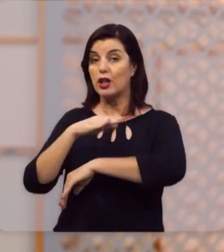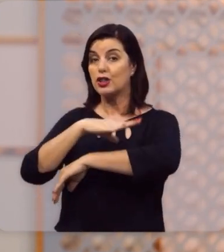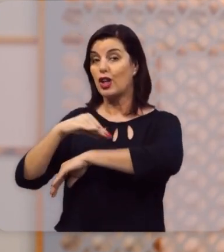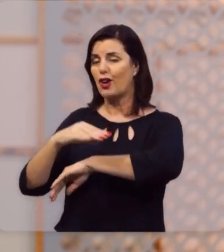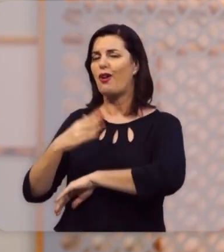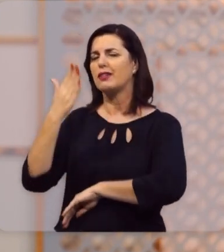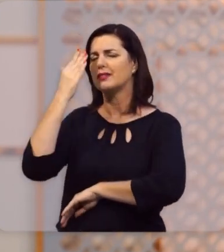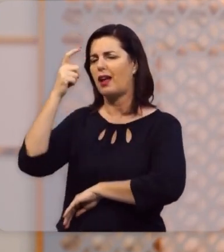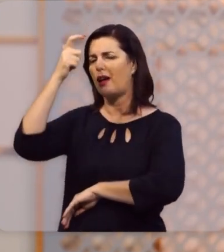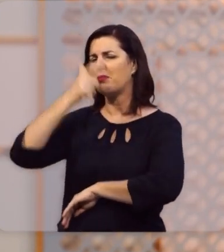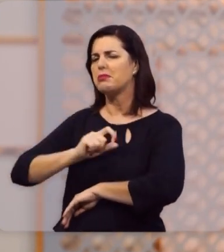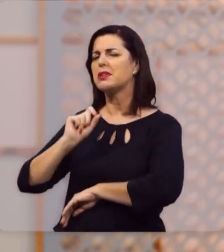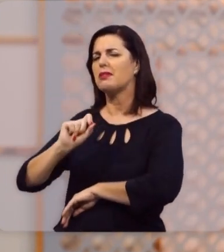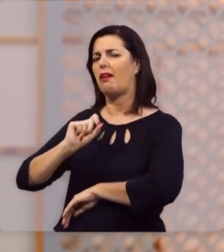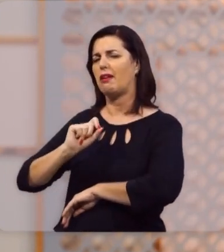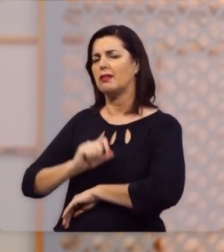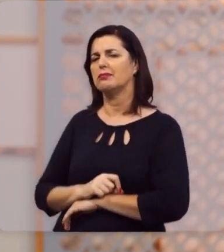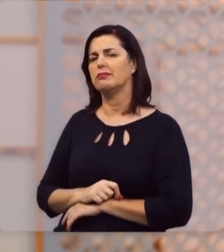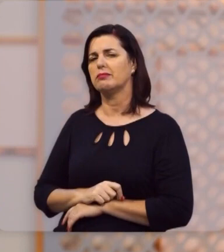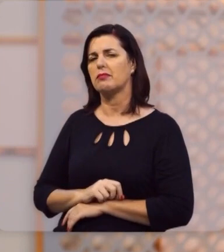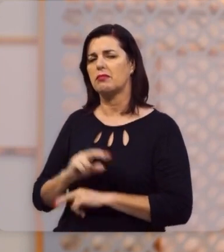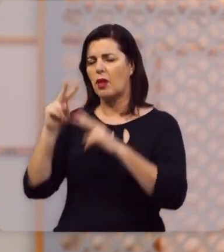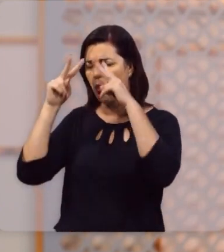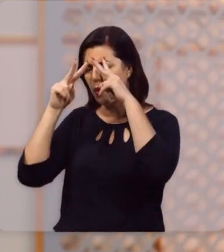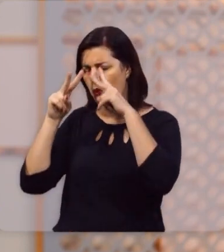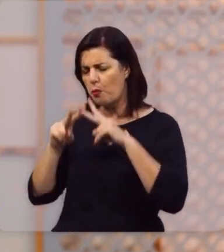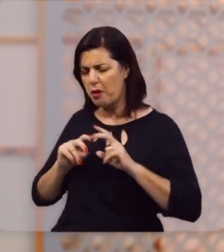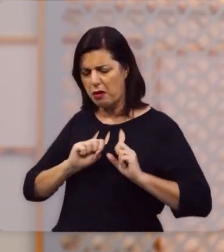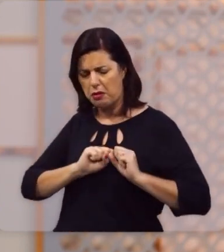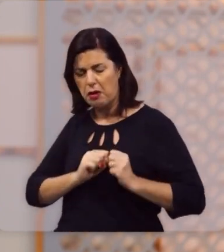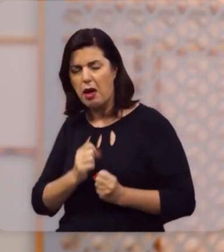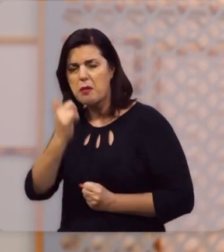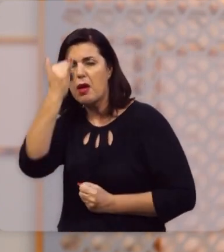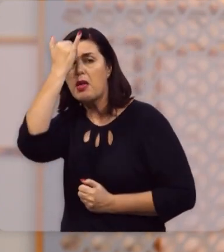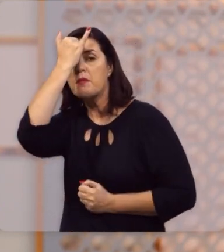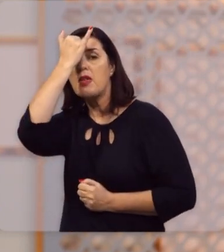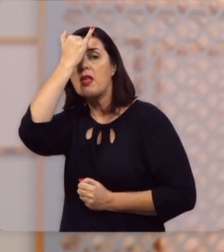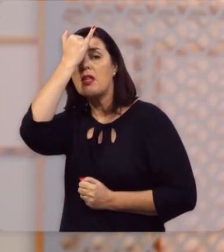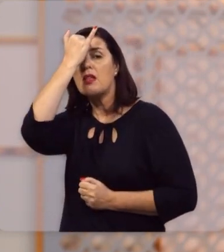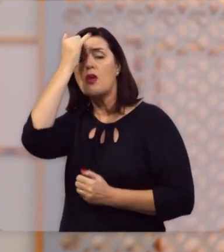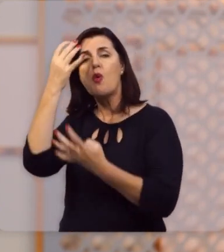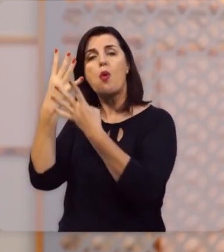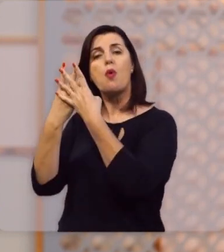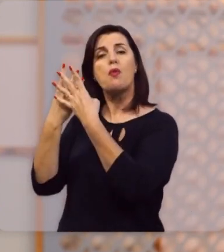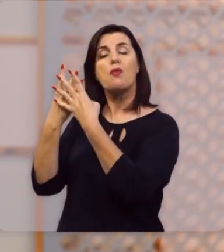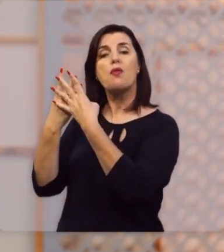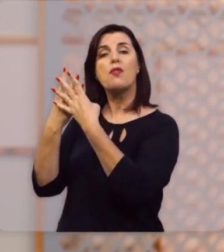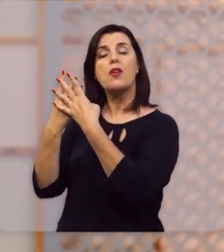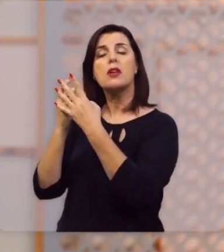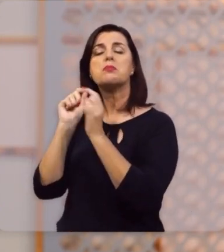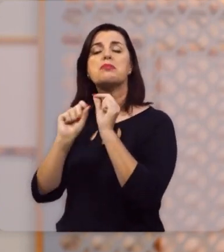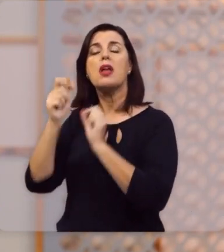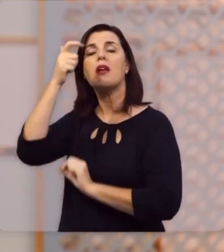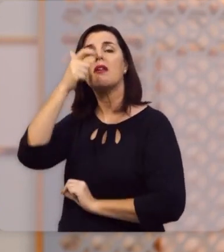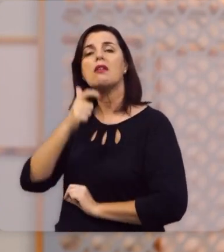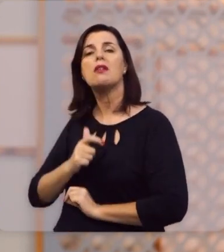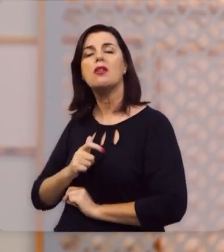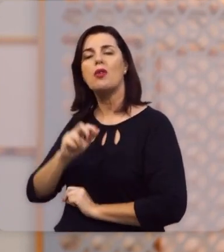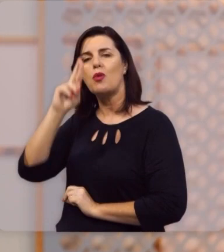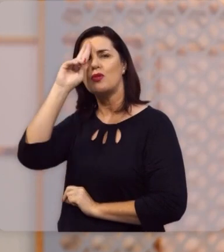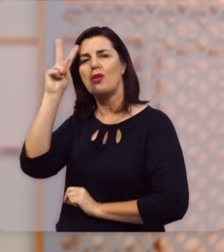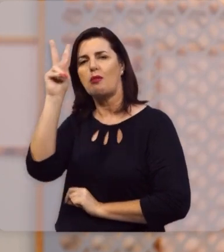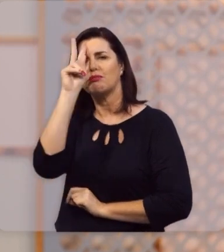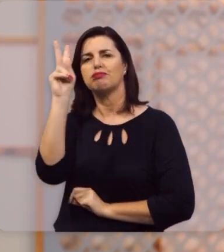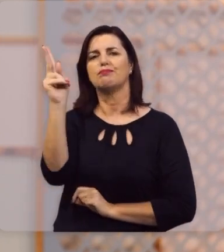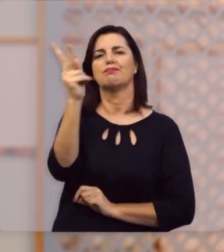reconhece de fato quem ele é. E quando ele se humilha, se quebranta, se arrepende, confessa, quem de fato ele